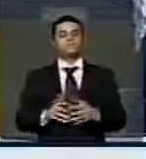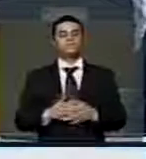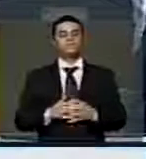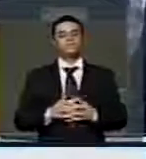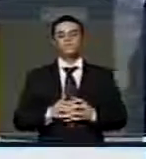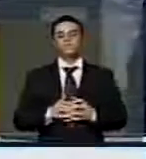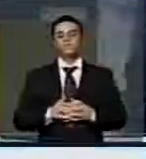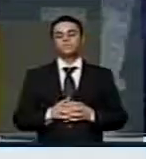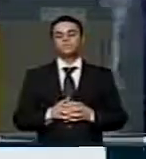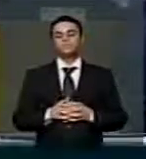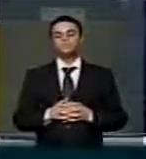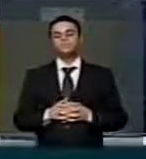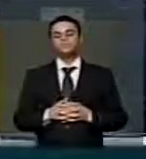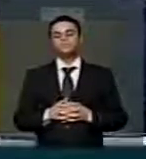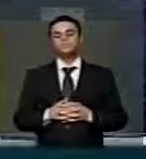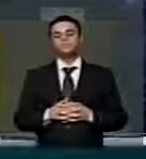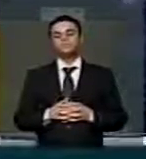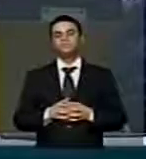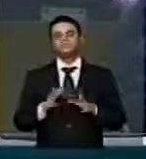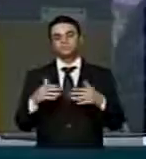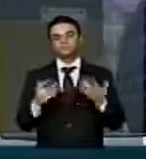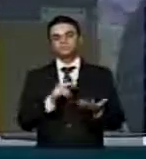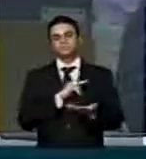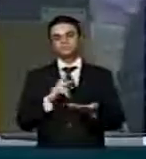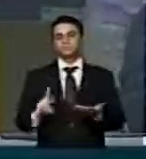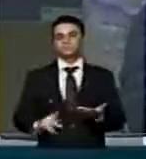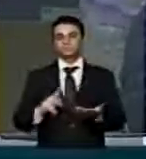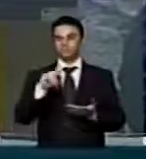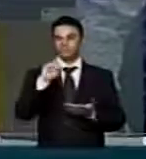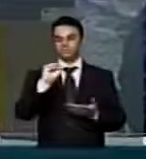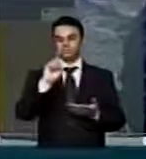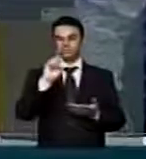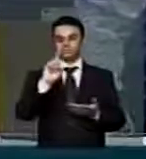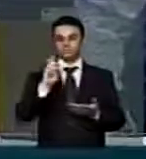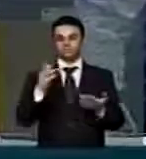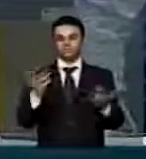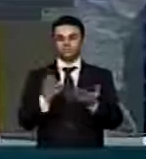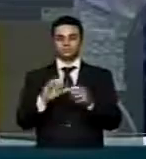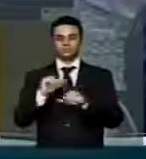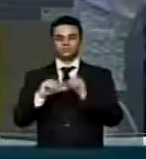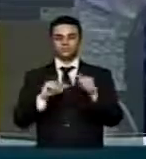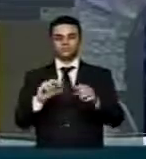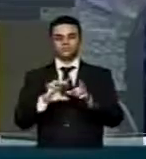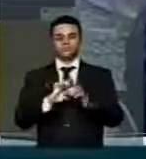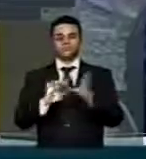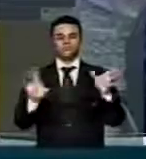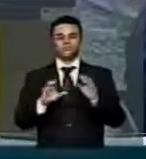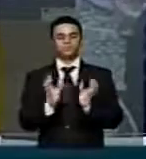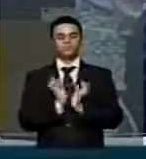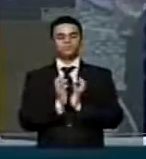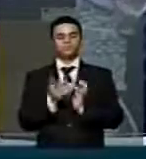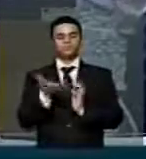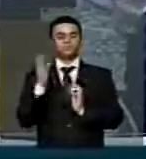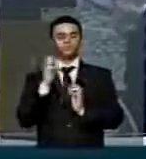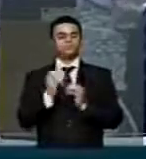Presidente, PSD altera a orientação, vai liberar a bancada. Libera a bancada.